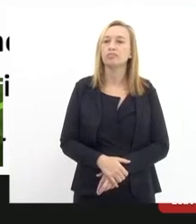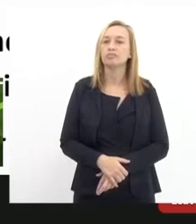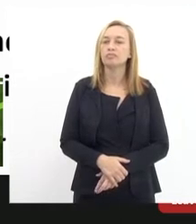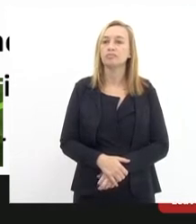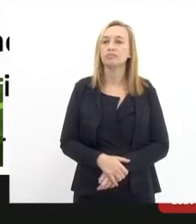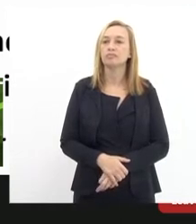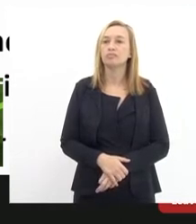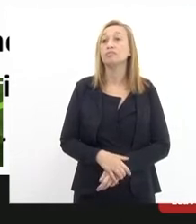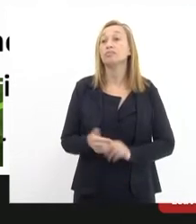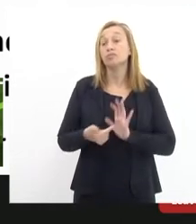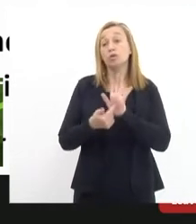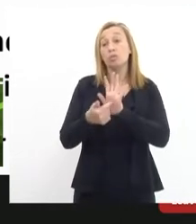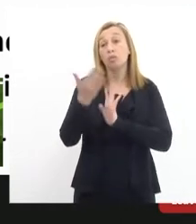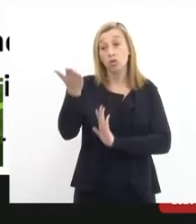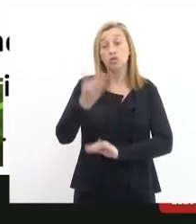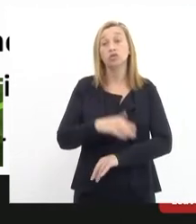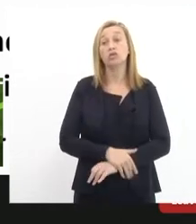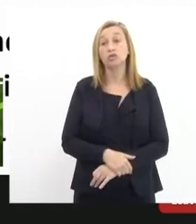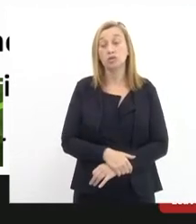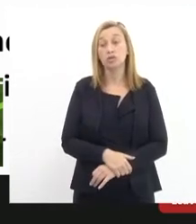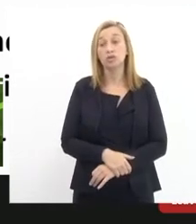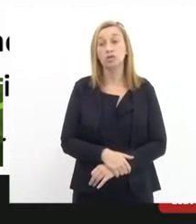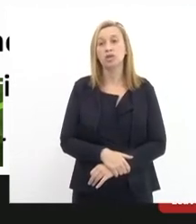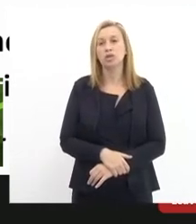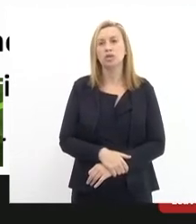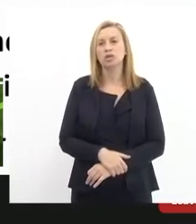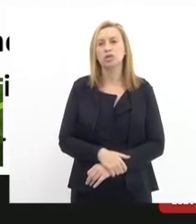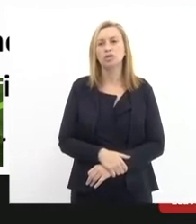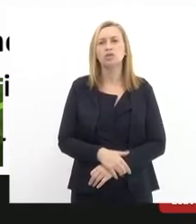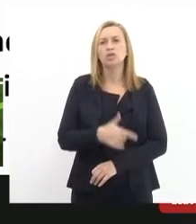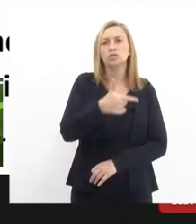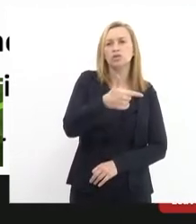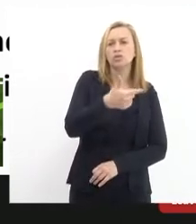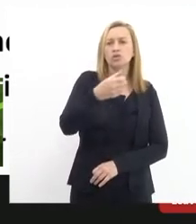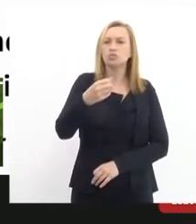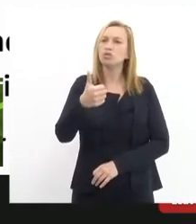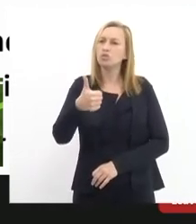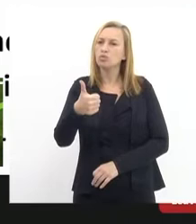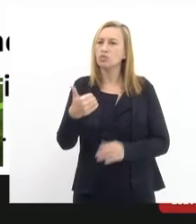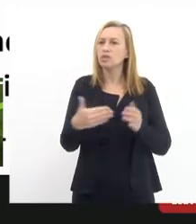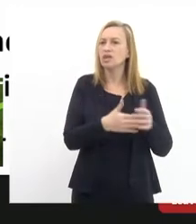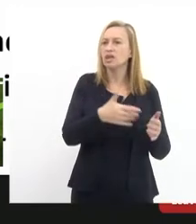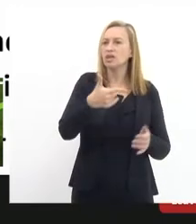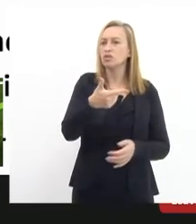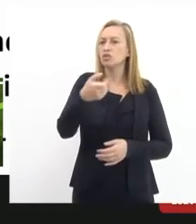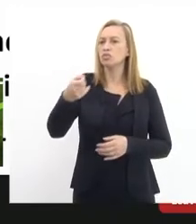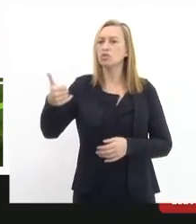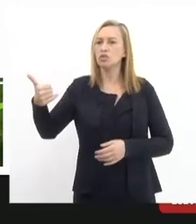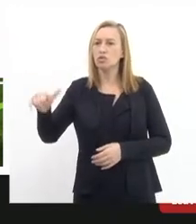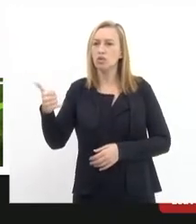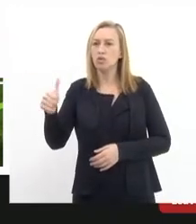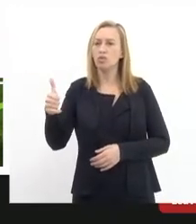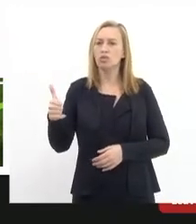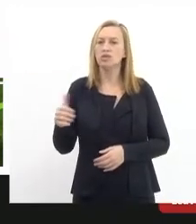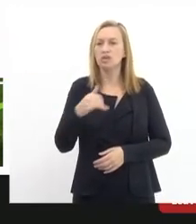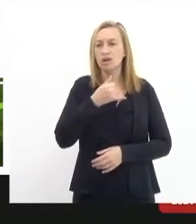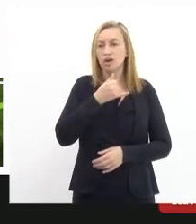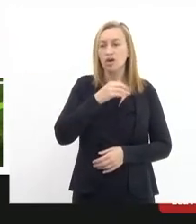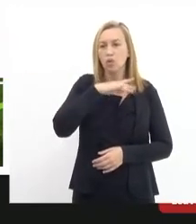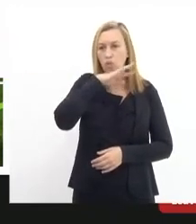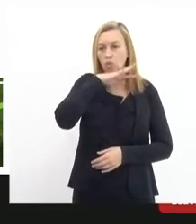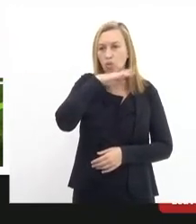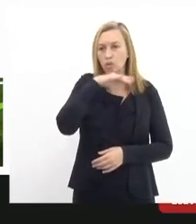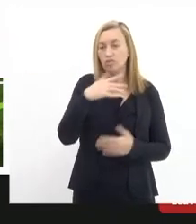isso mostra e entre 2001 e 2011 o sistema entrou em completa decadência e que acabou resultando